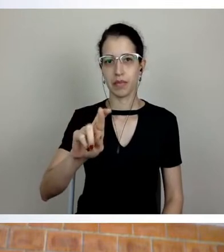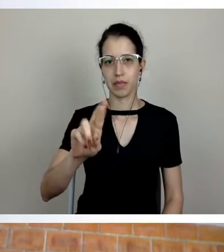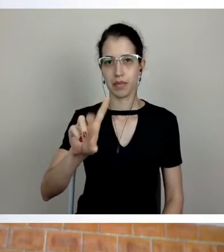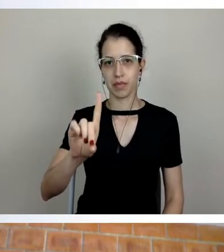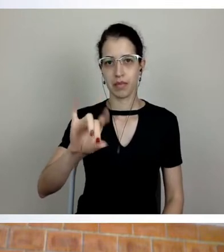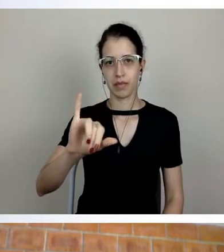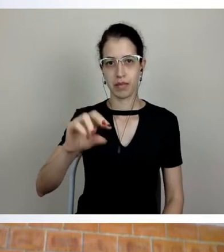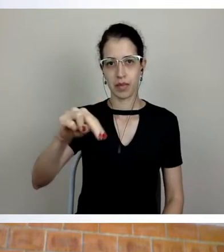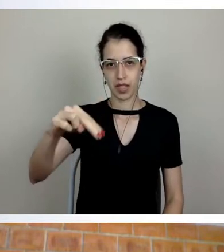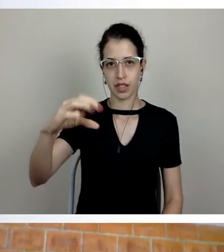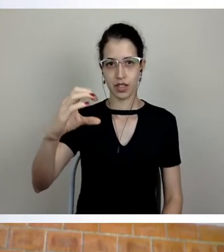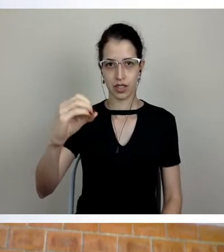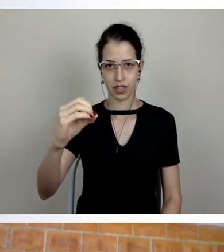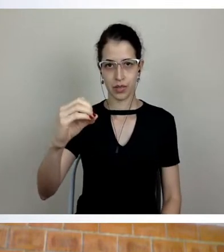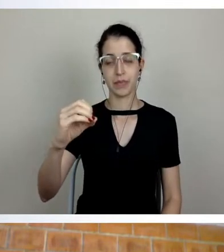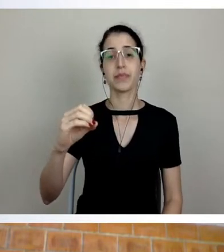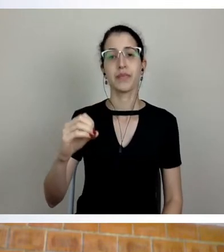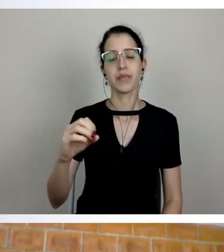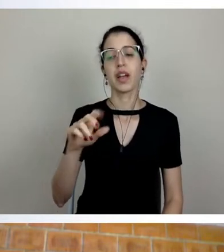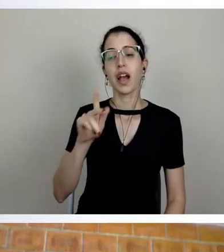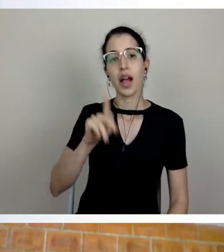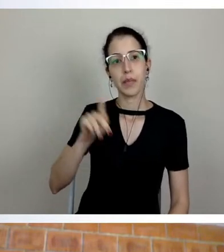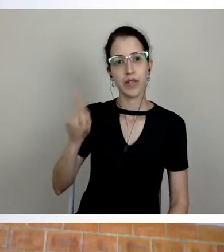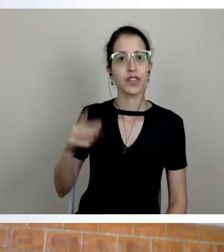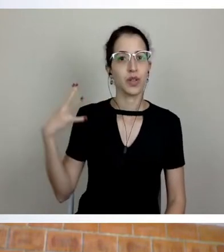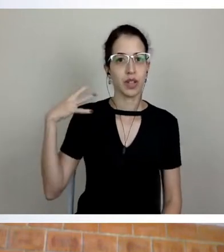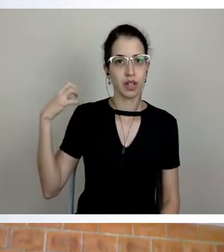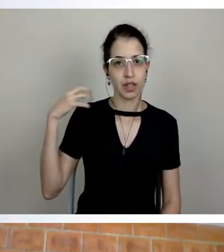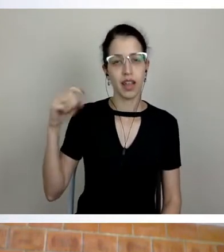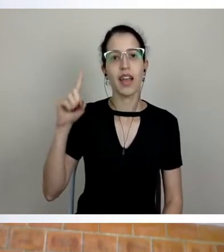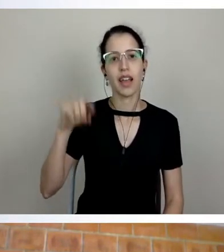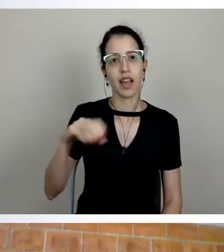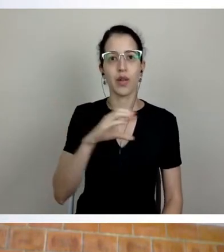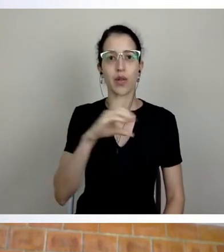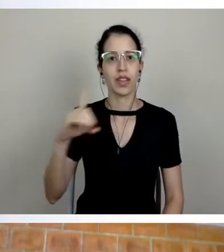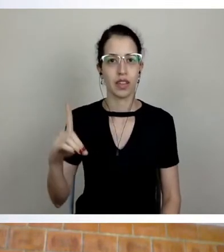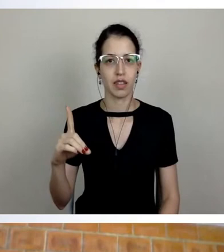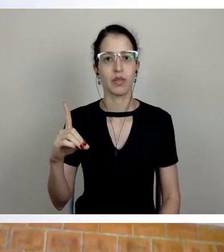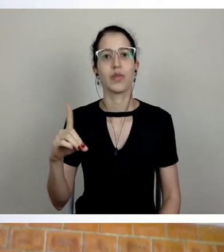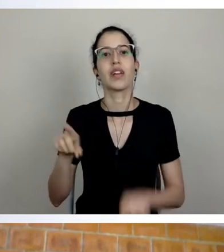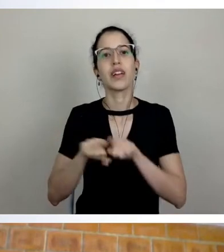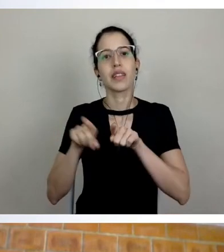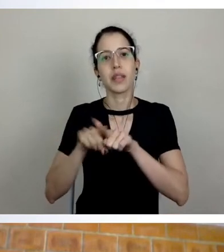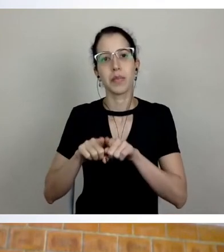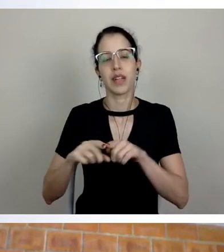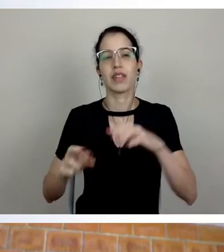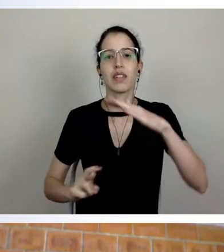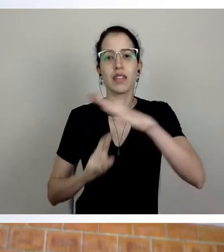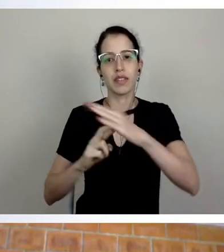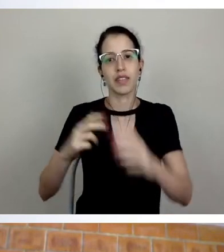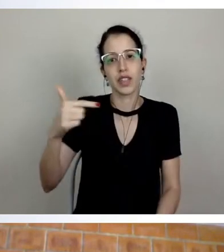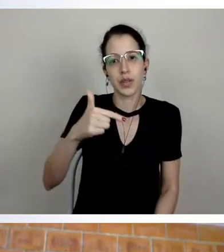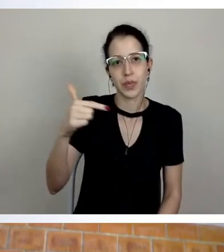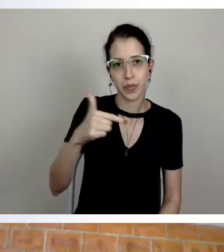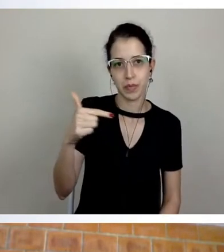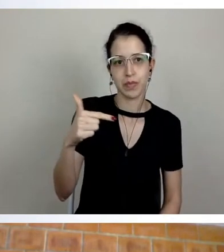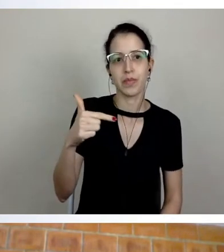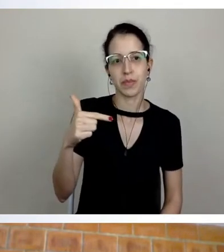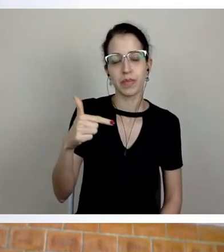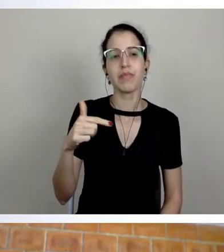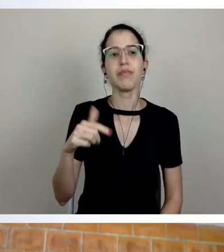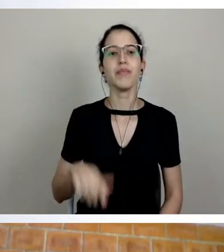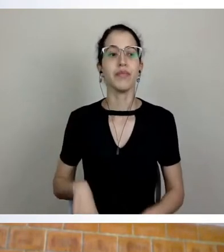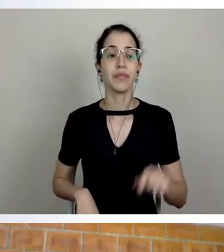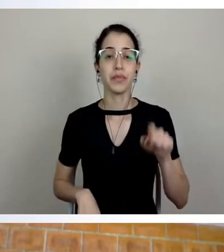-reitora, ela é também a coordenadora do Comitê Gestor da Pandemia, e professor Bernardino, que é docente do Departamento de Medicina,